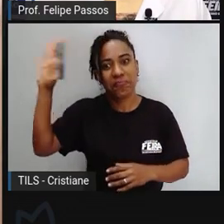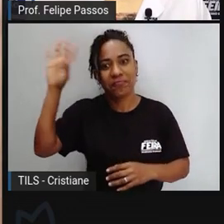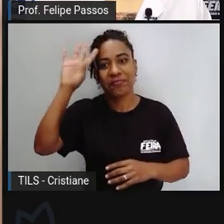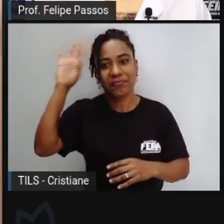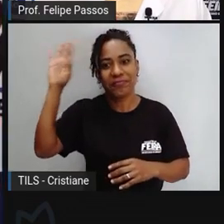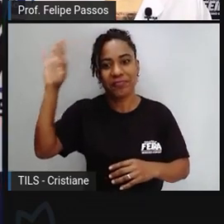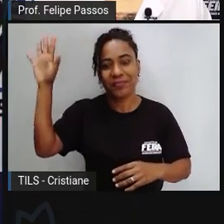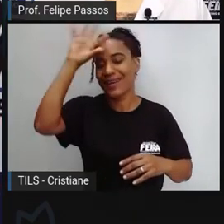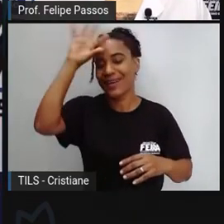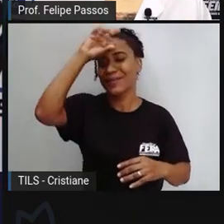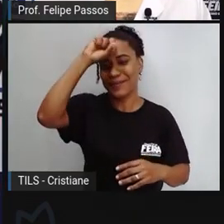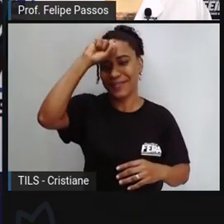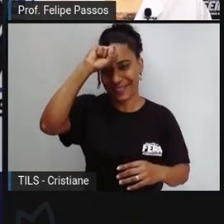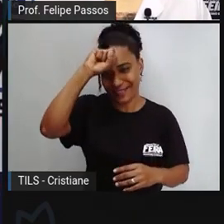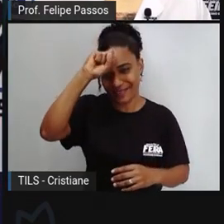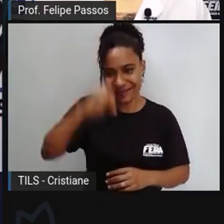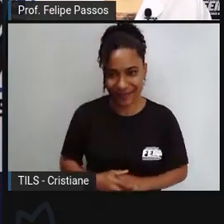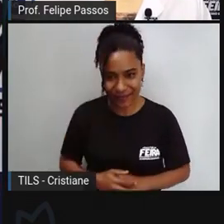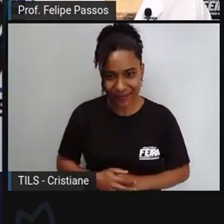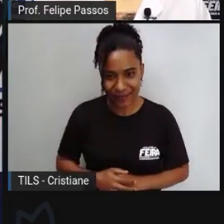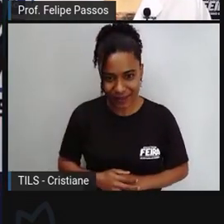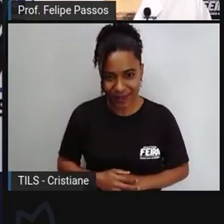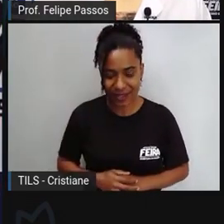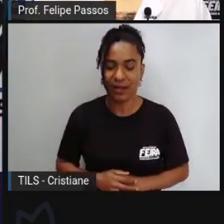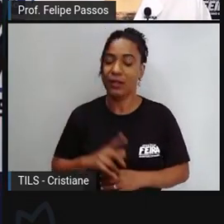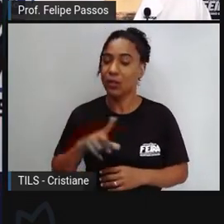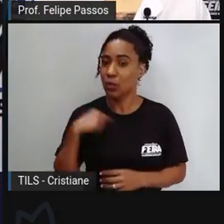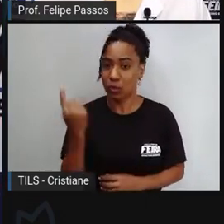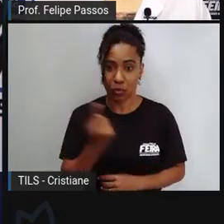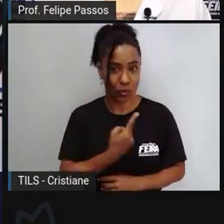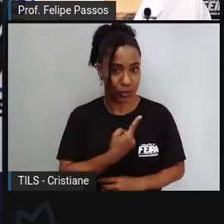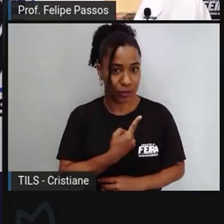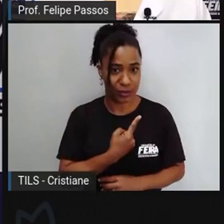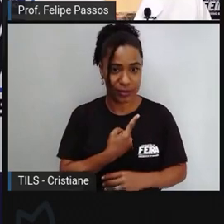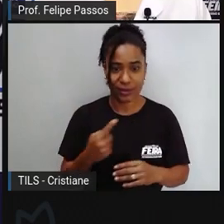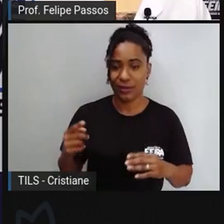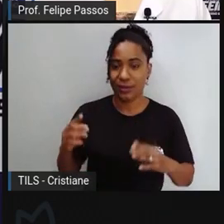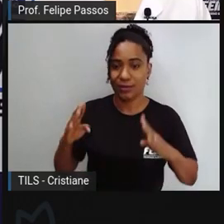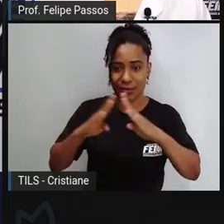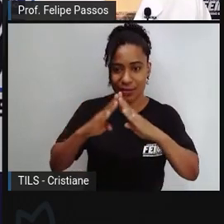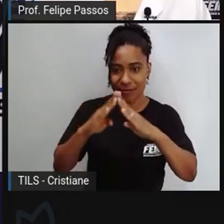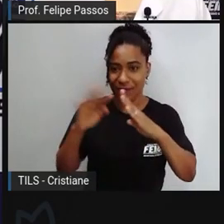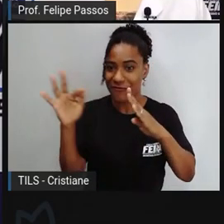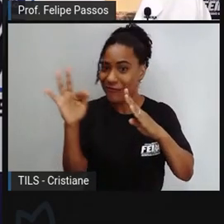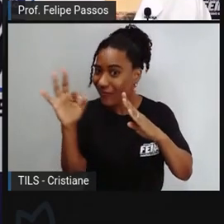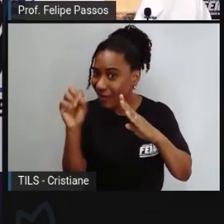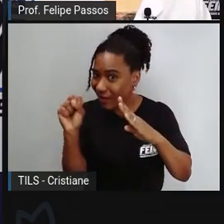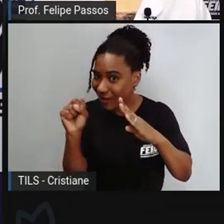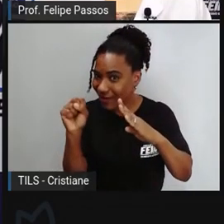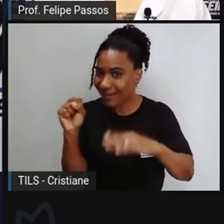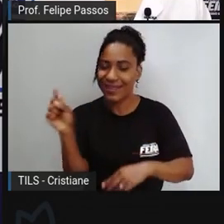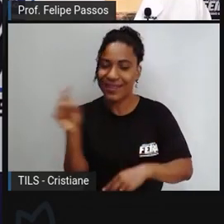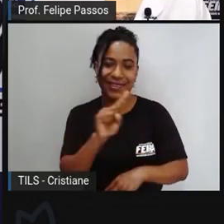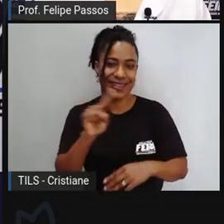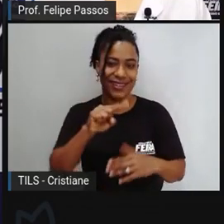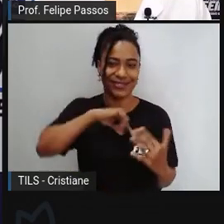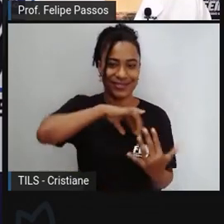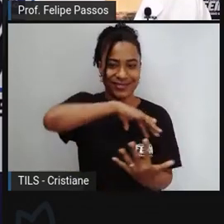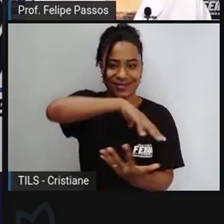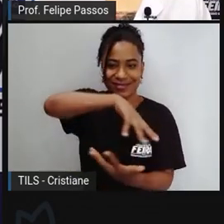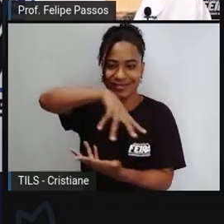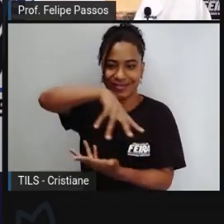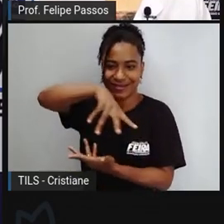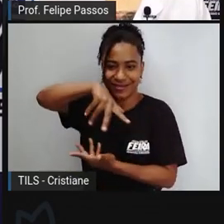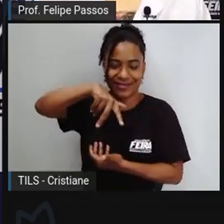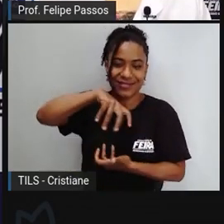universo não moramos em feira de santana moramos no planeta